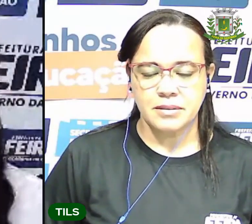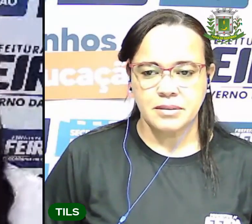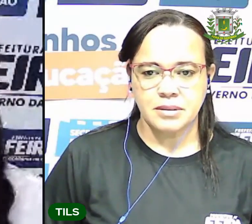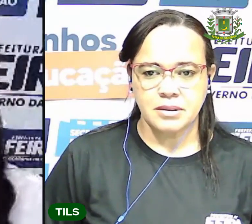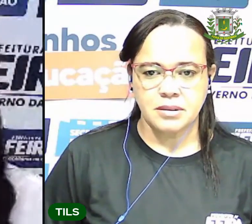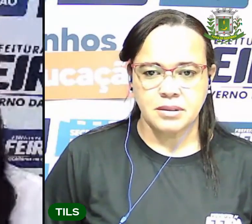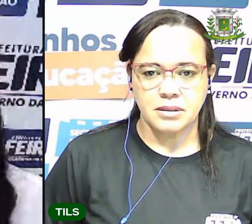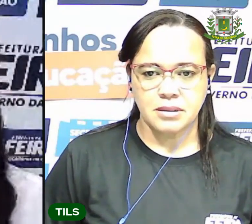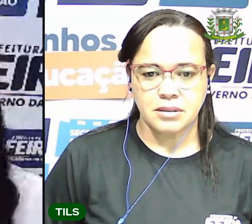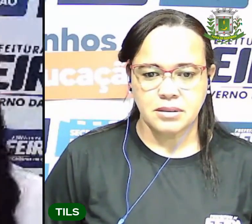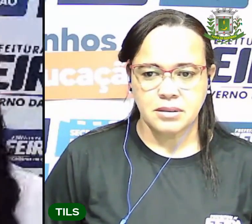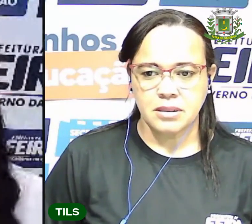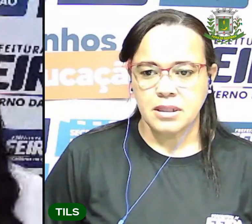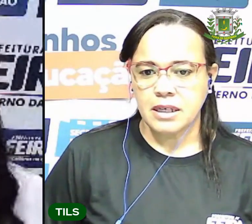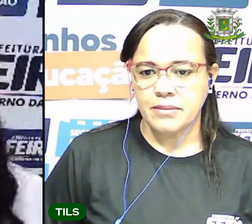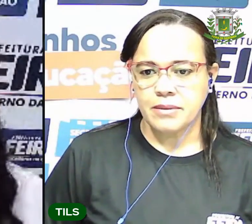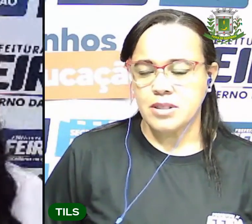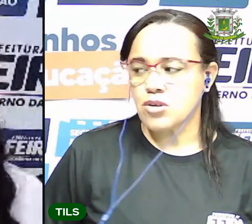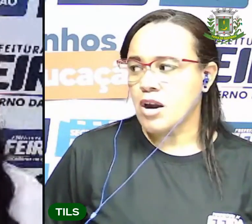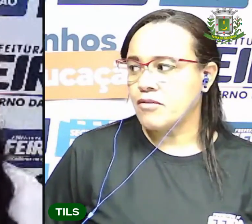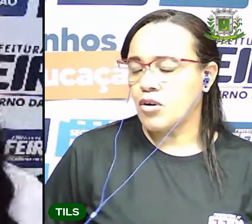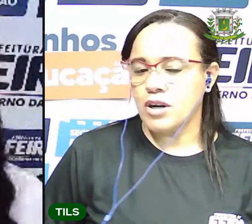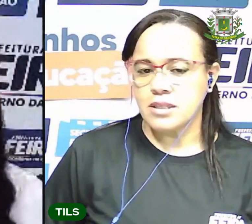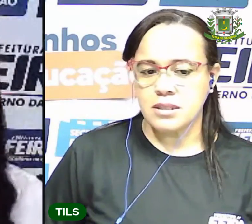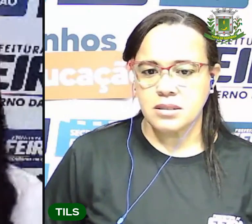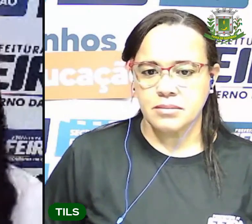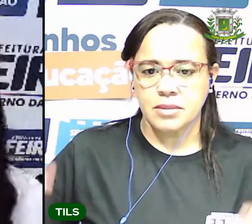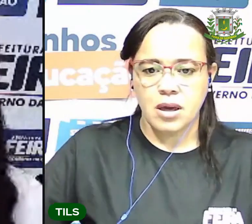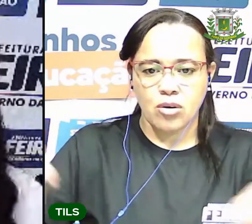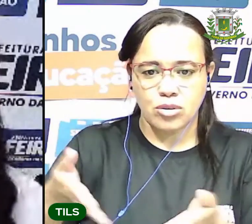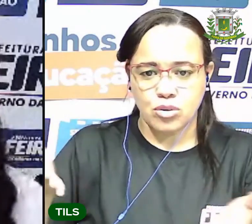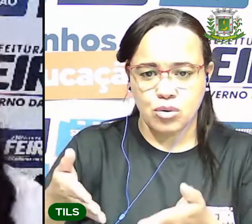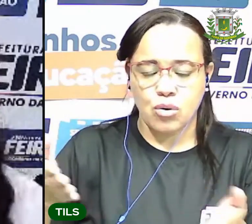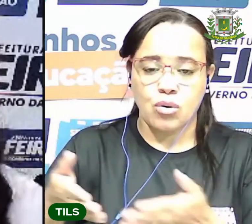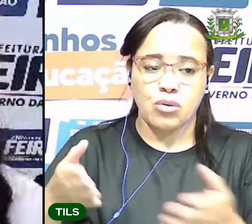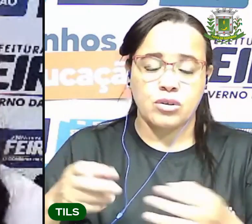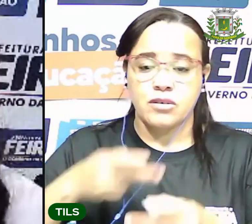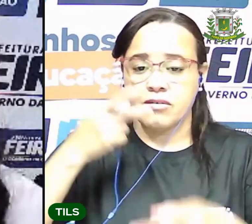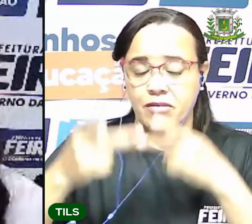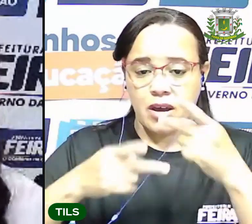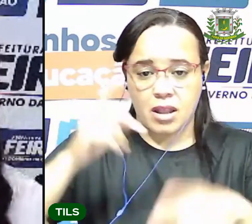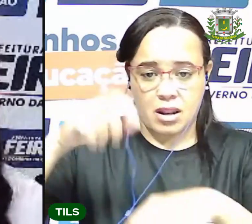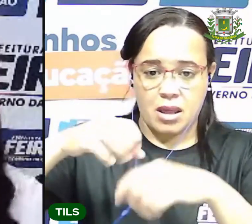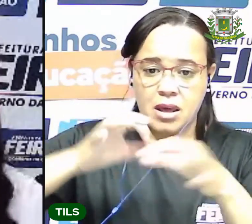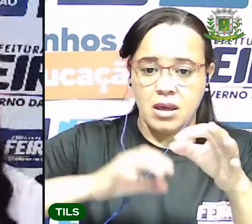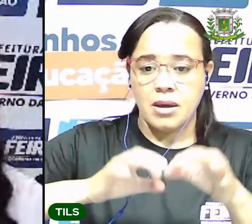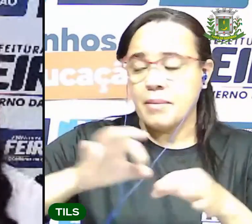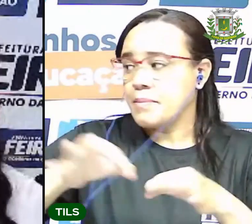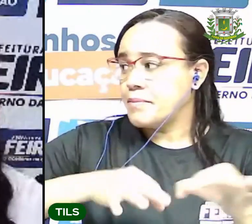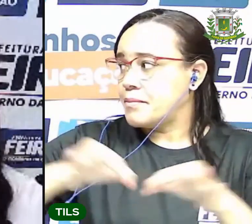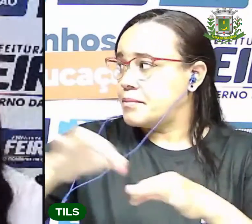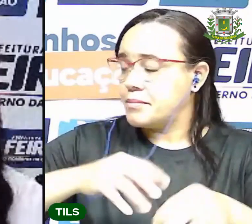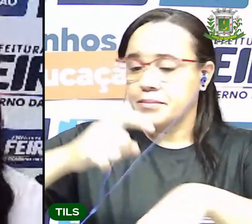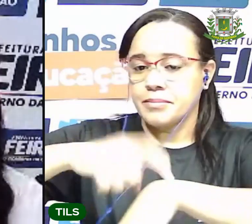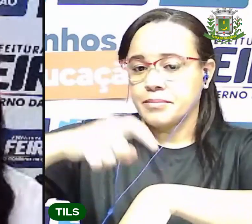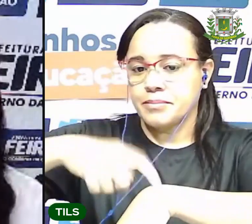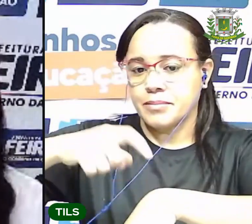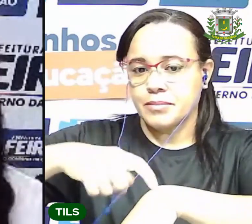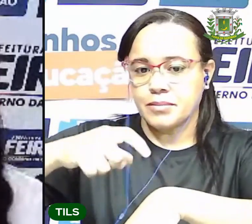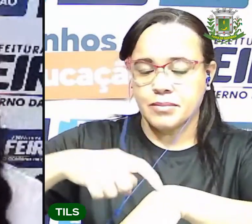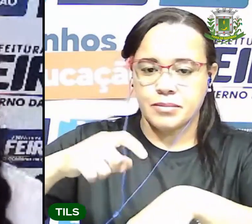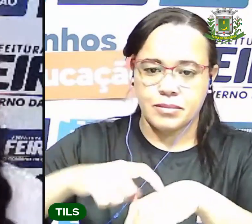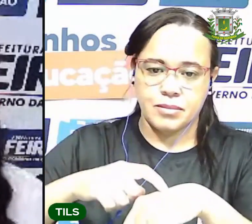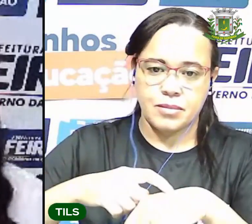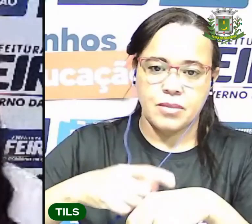Na aula de hoje, a gente vai falar sobre a organização do tempo. Eu quero que